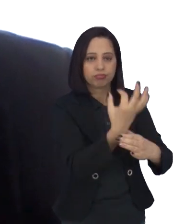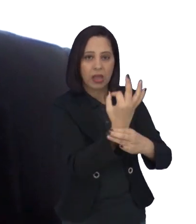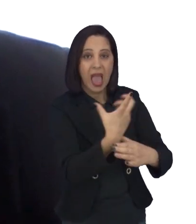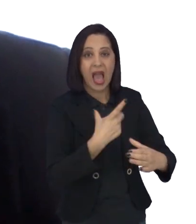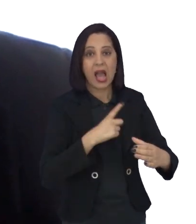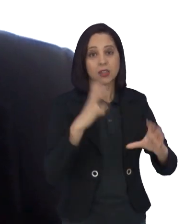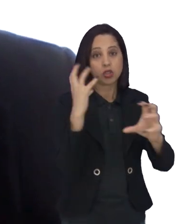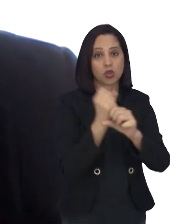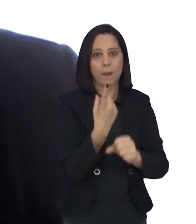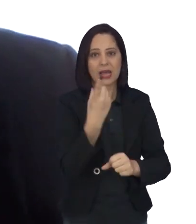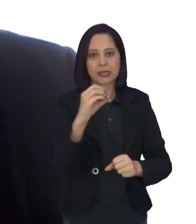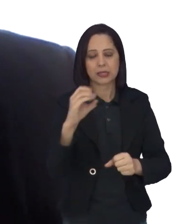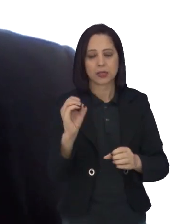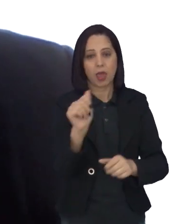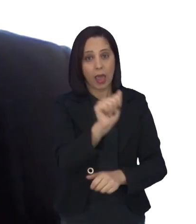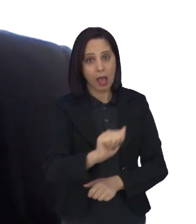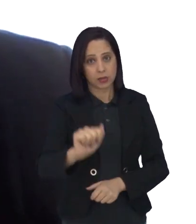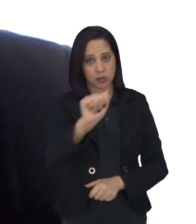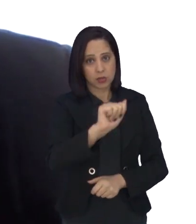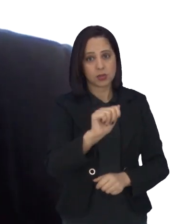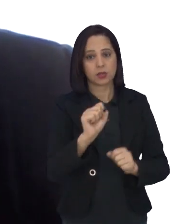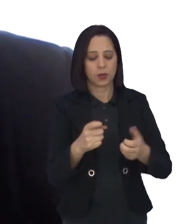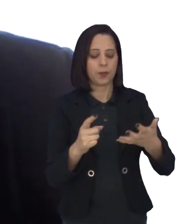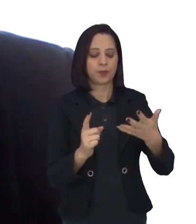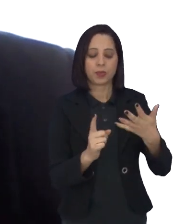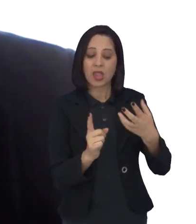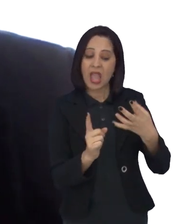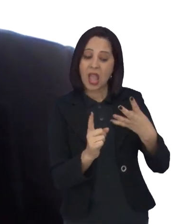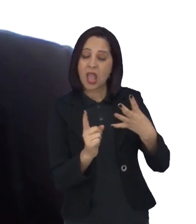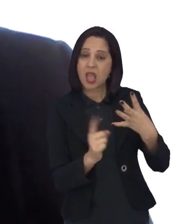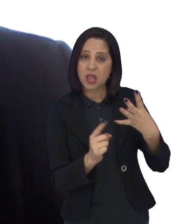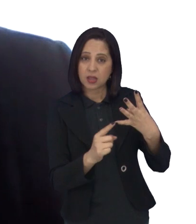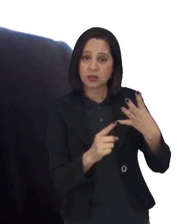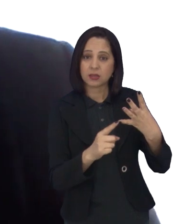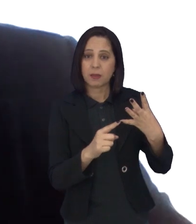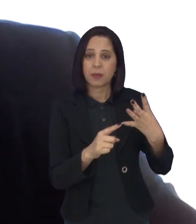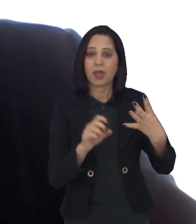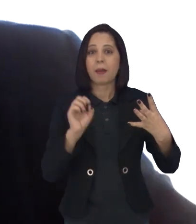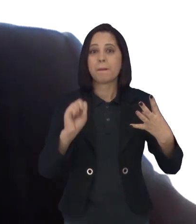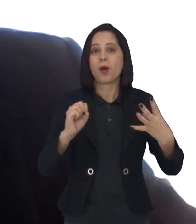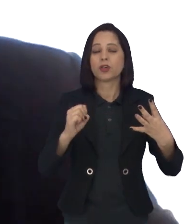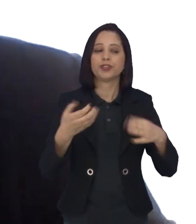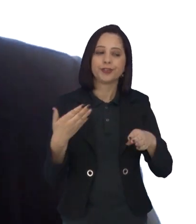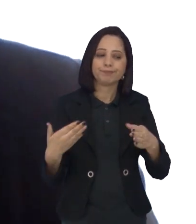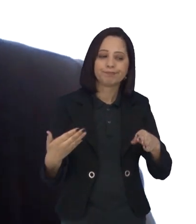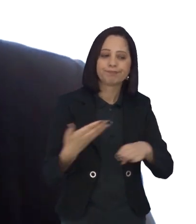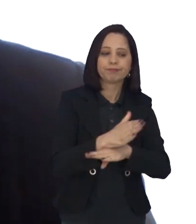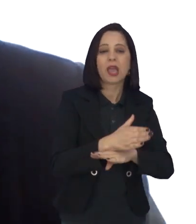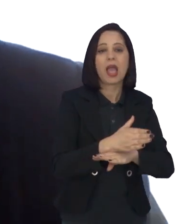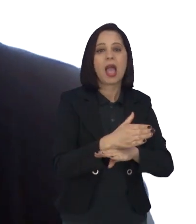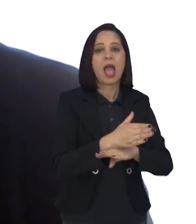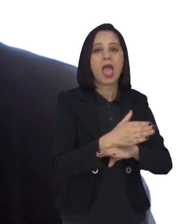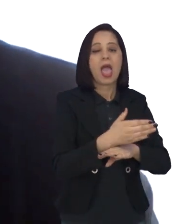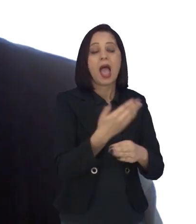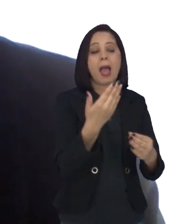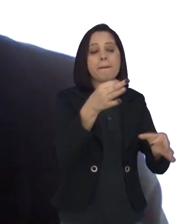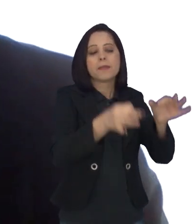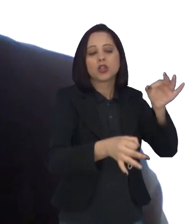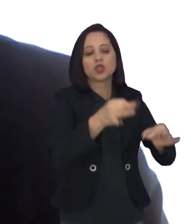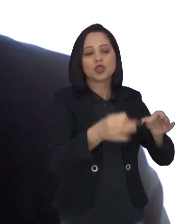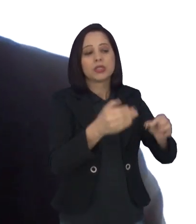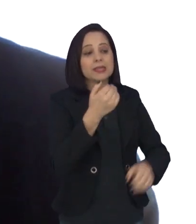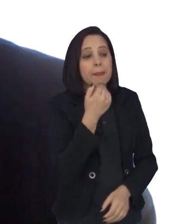associações no Brasil. E também existe a possibilidade da pessoa pedir na justiça uma autorização para cultivo,